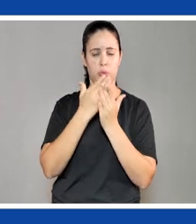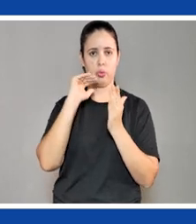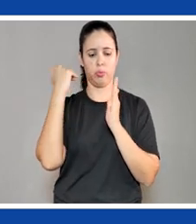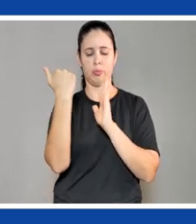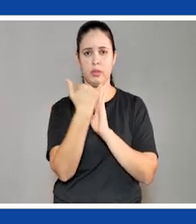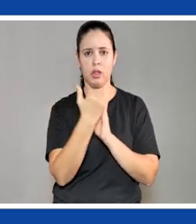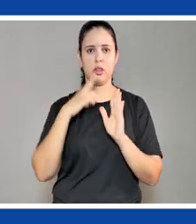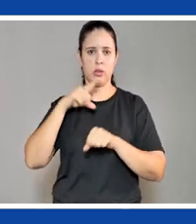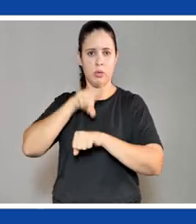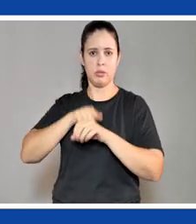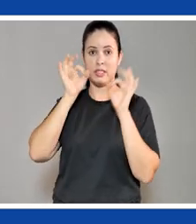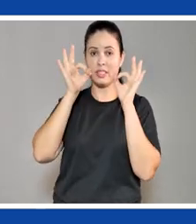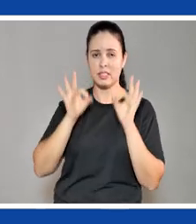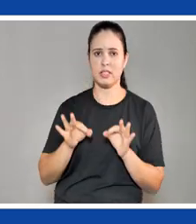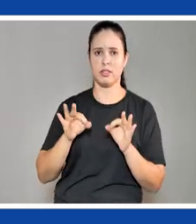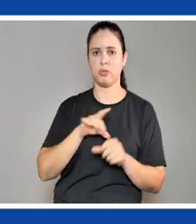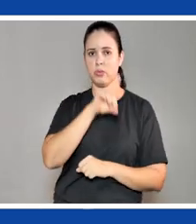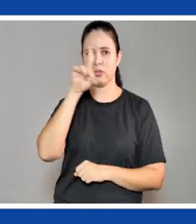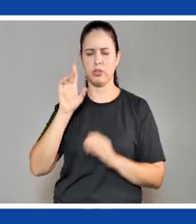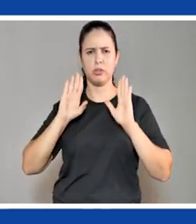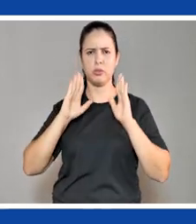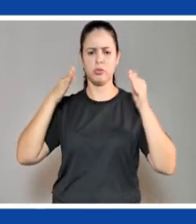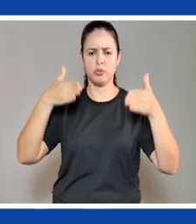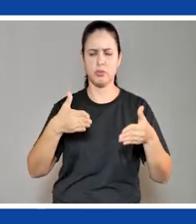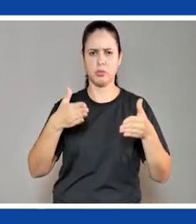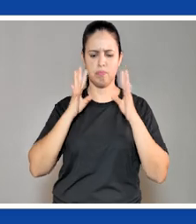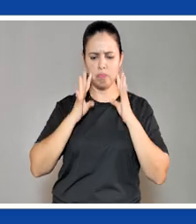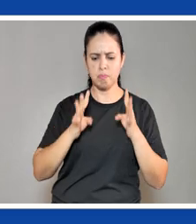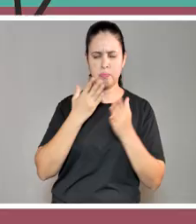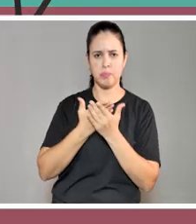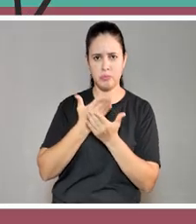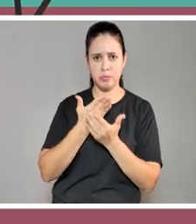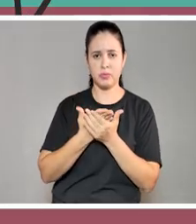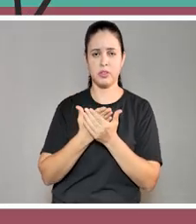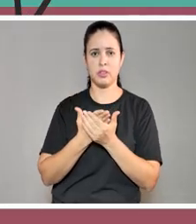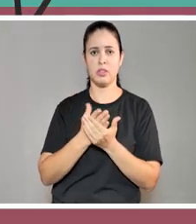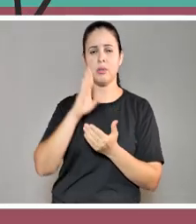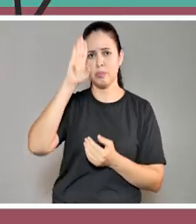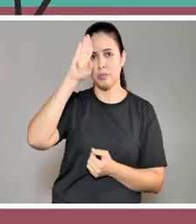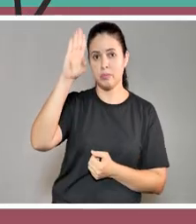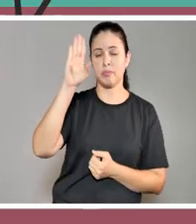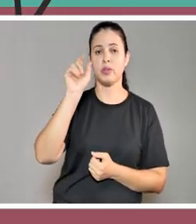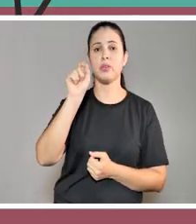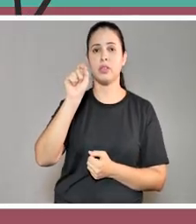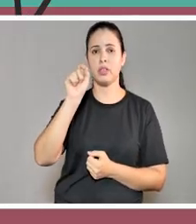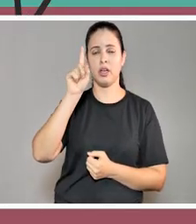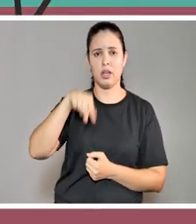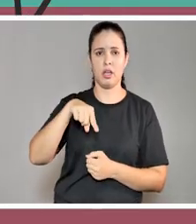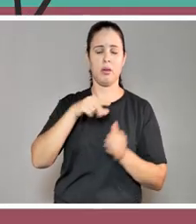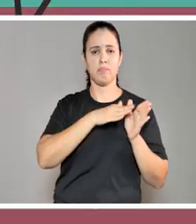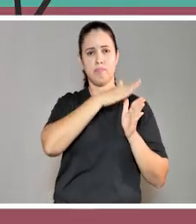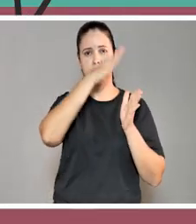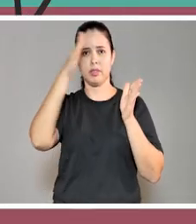fundamental ter um horário específico do dia para se dedicar totalmente aos estudos. Dê preferência, escolha um período em que sua